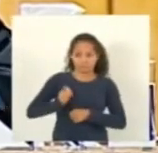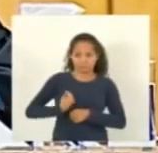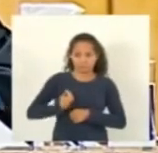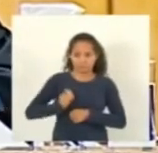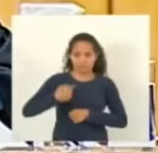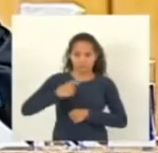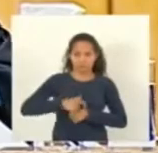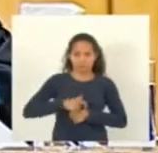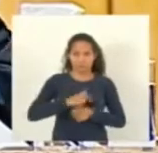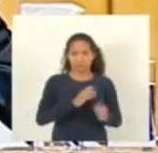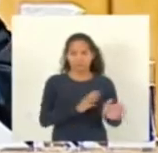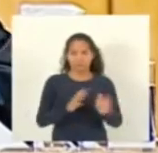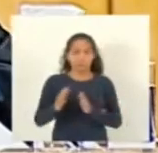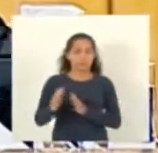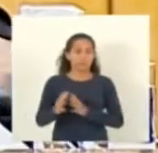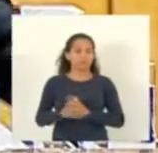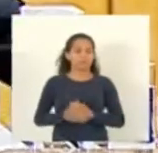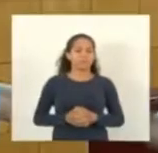regimental